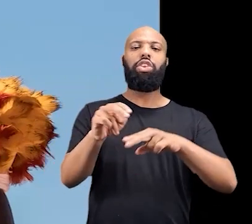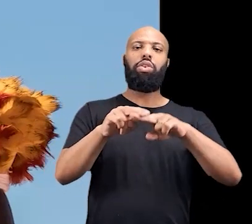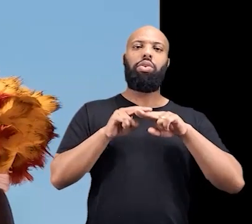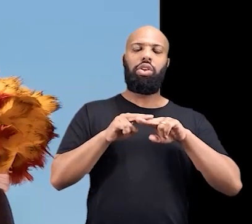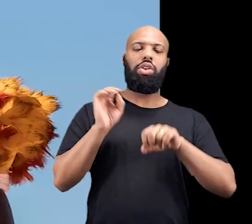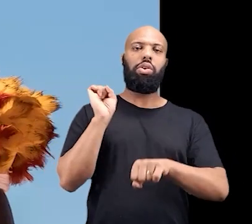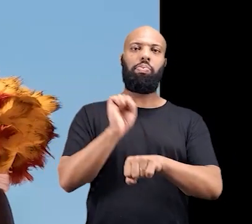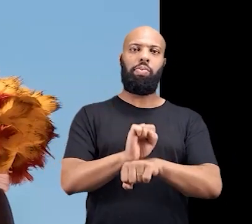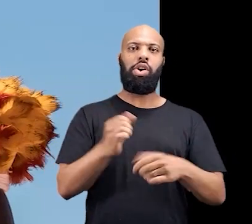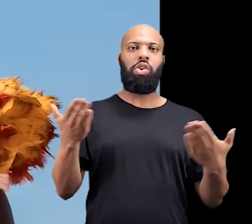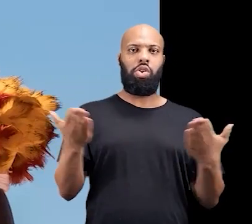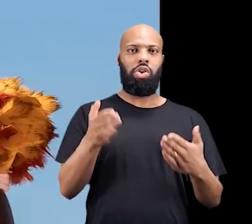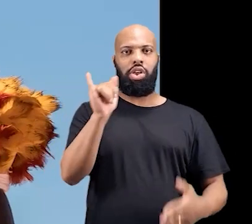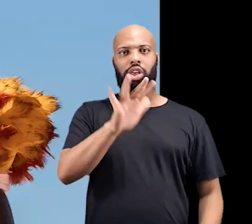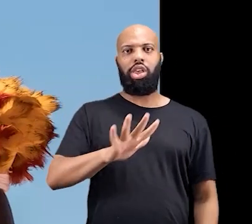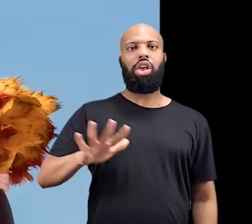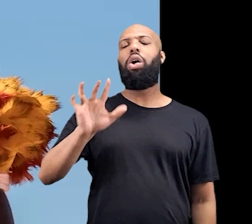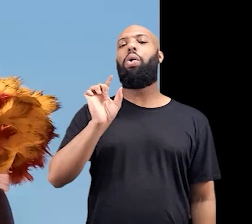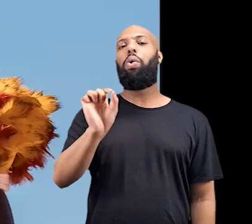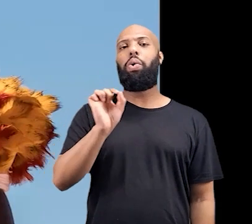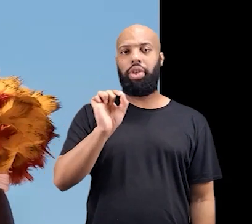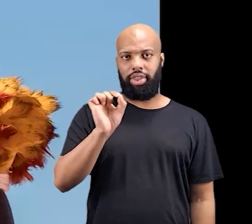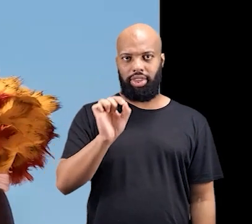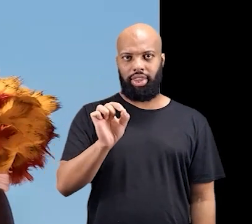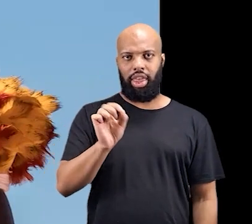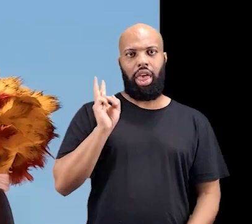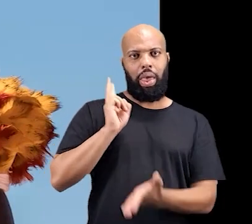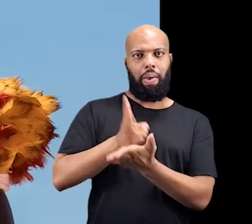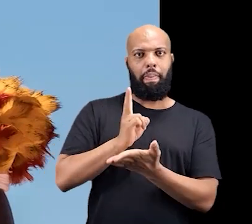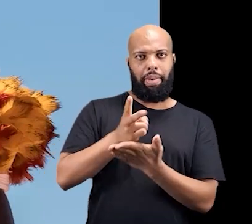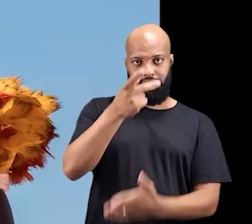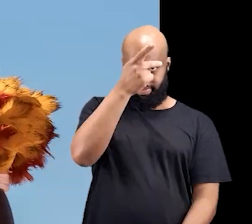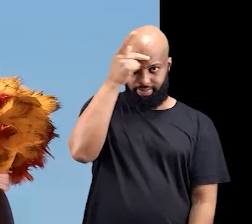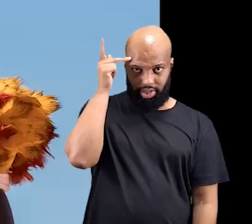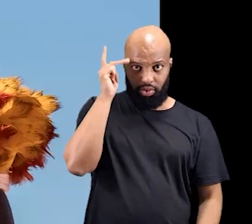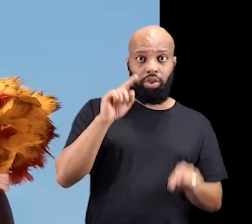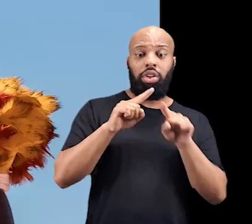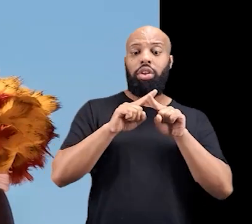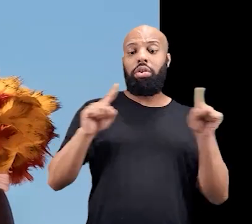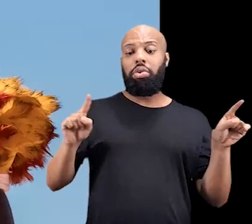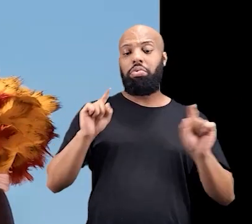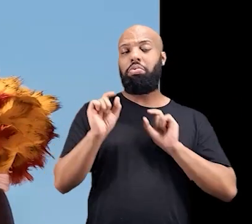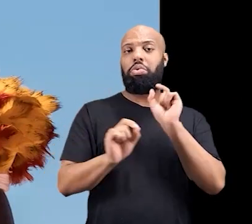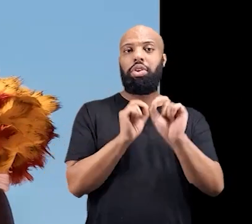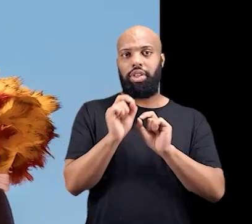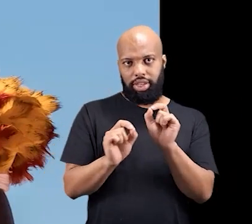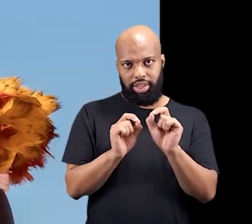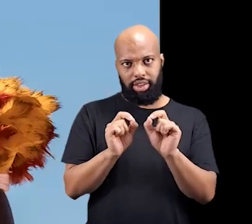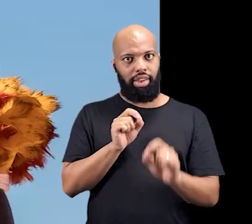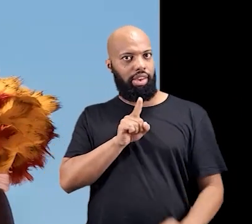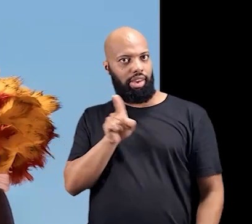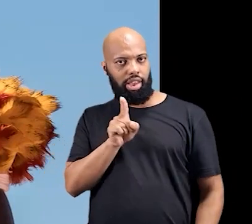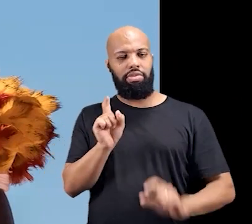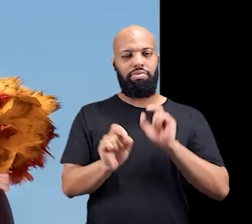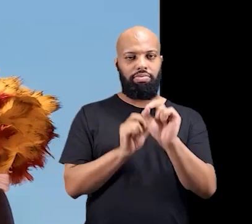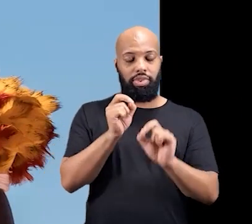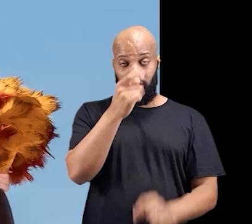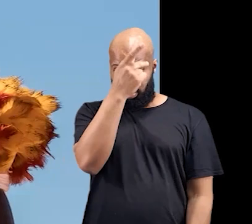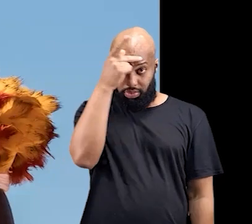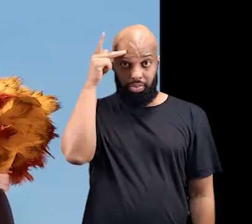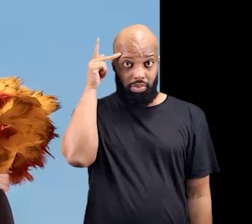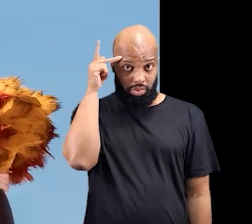esse vídeo agora, por isso que eu parei nessa imagem, que é, na verdade, é o mesmo personagem, mas que,